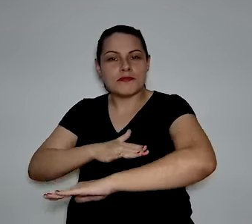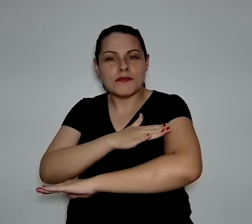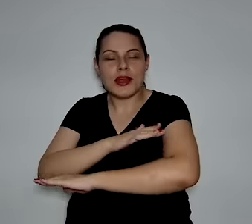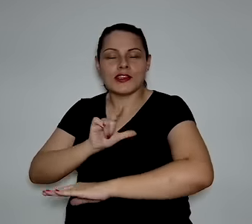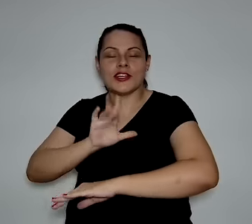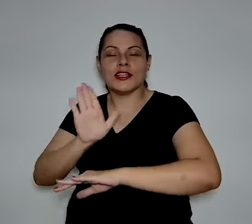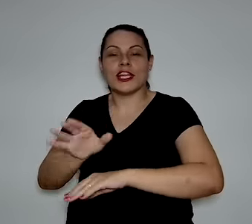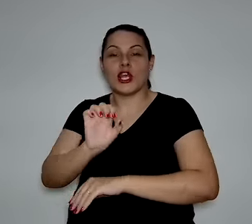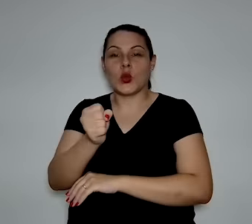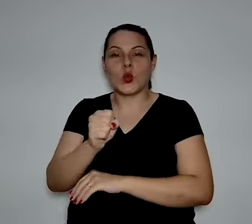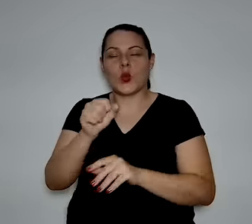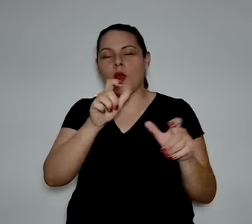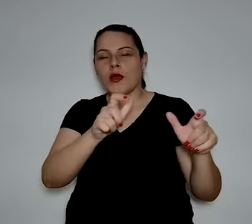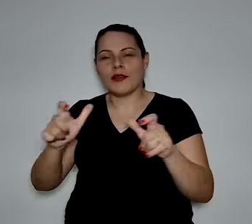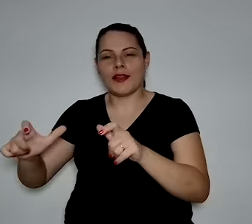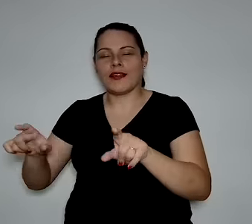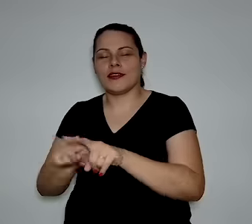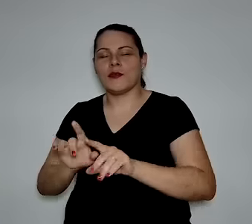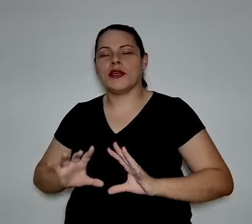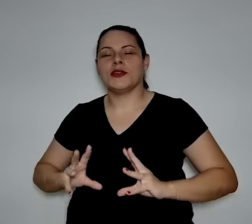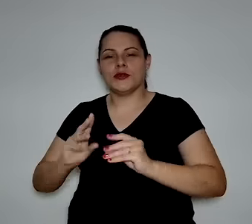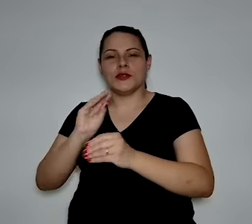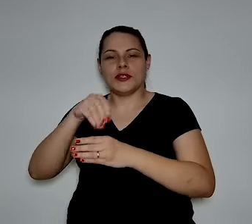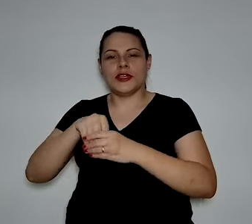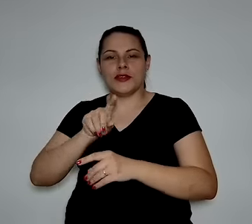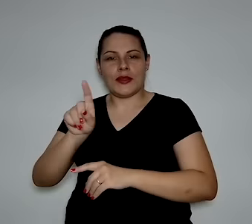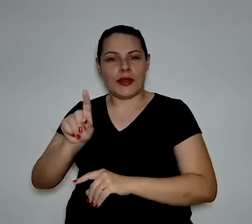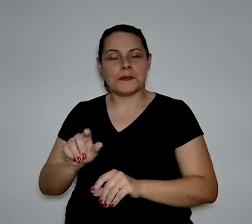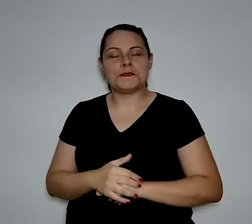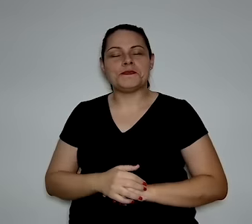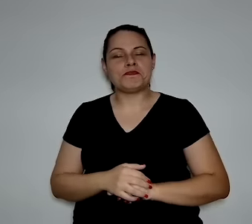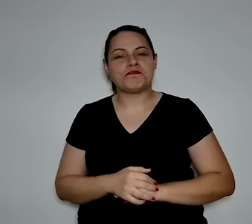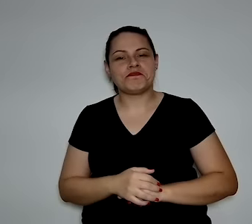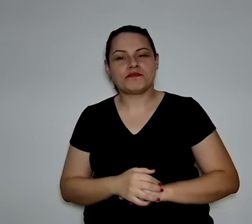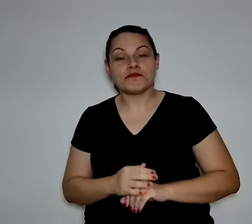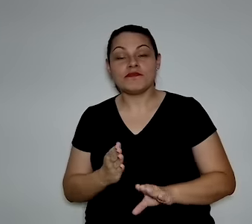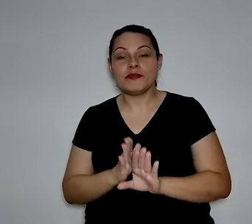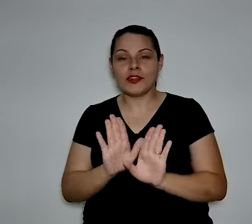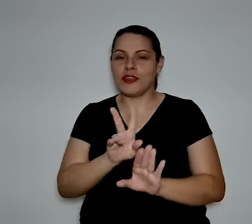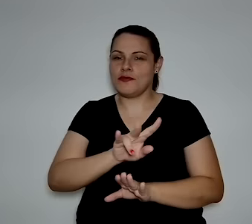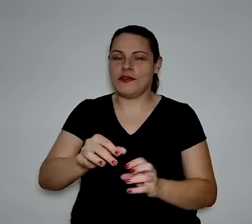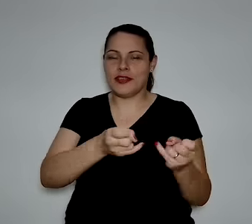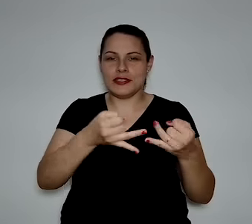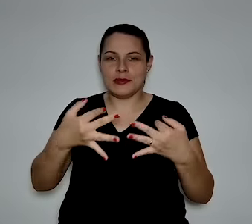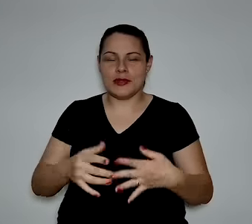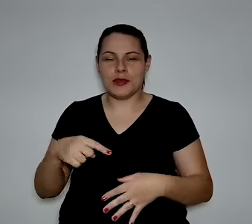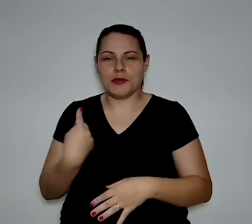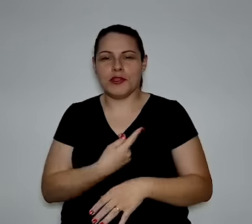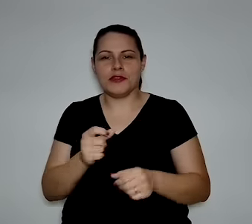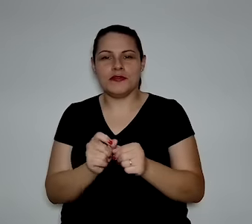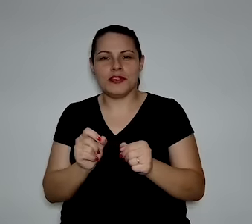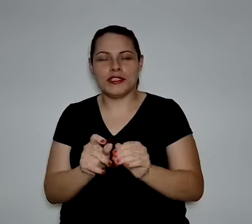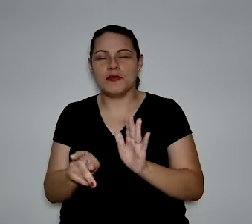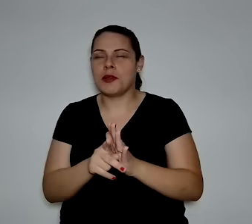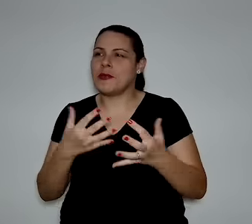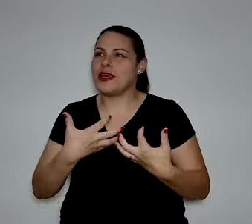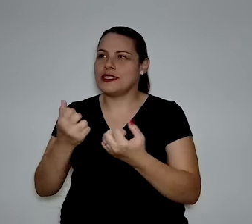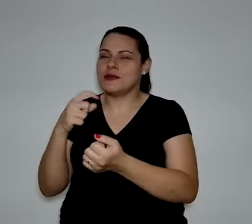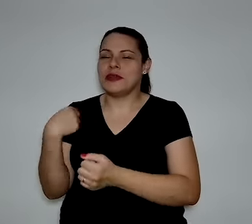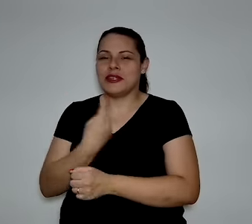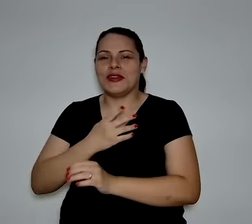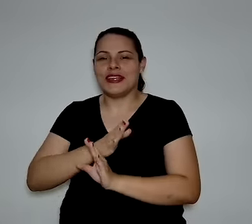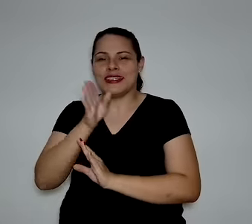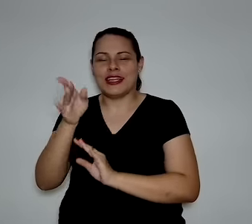já está ligado com o porto, que você pode exportar. Aliás, o porto de Roterdã é sócio lá, né? Já vai, eles também querem fazer um rampa